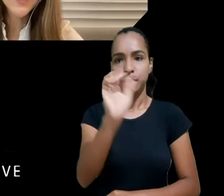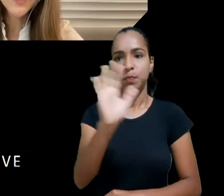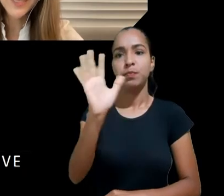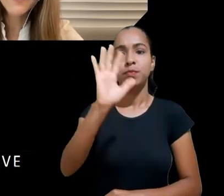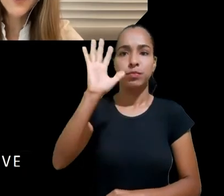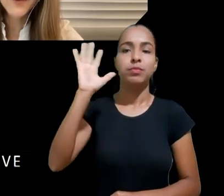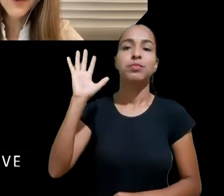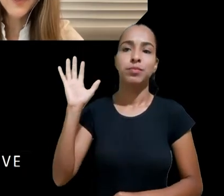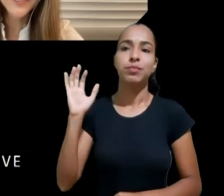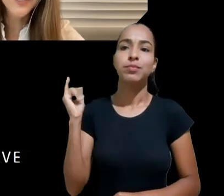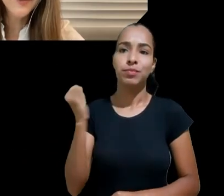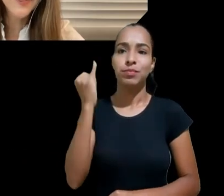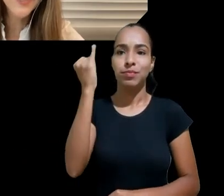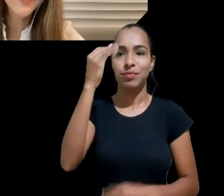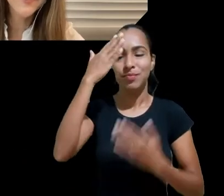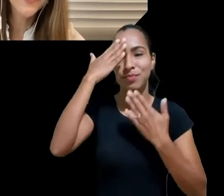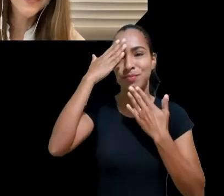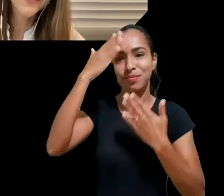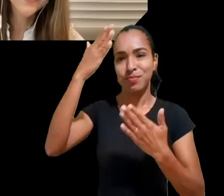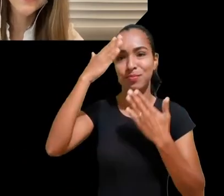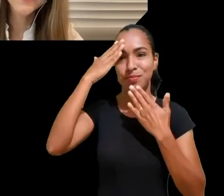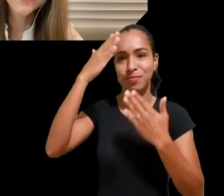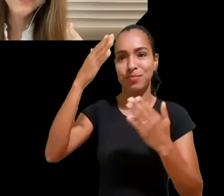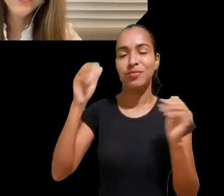oportunidade de estarmos juntos aqui hoje.